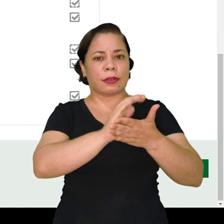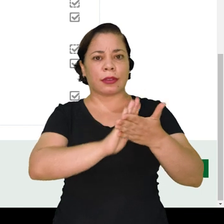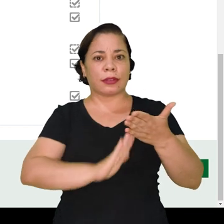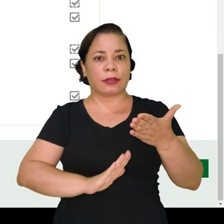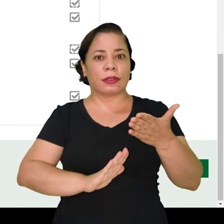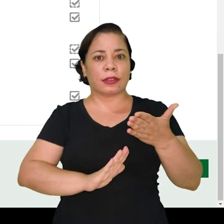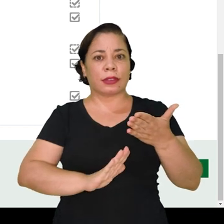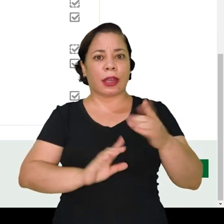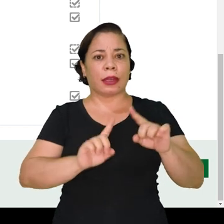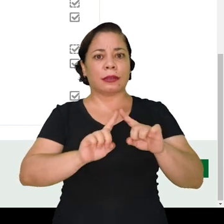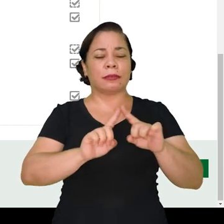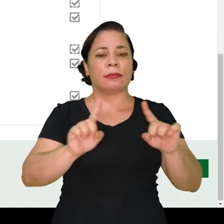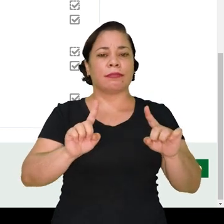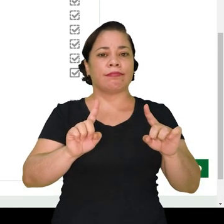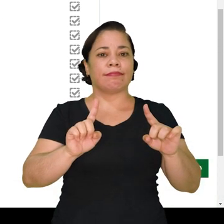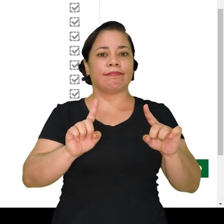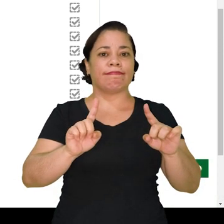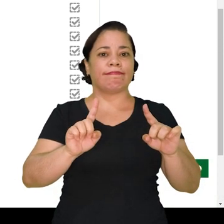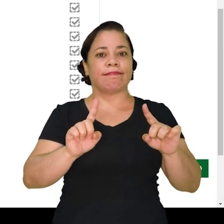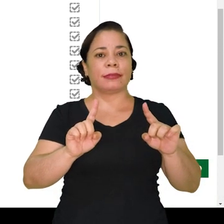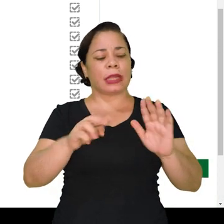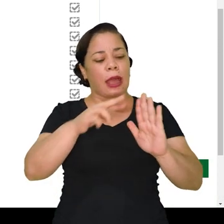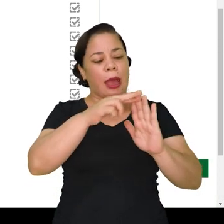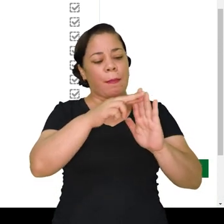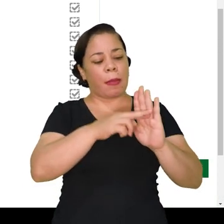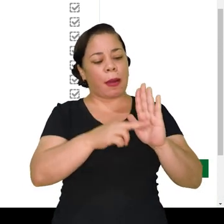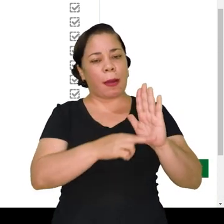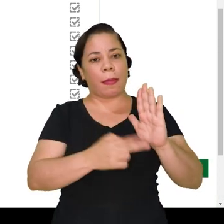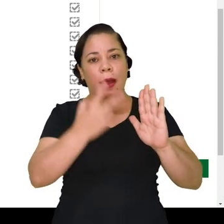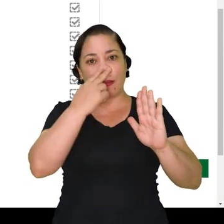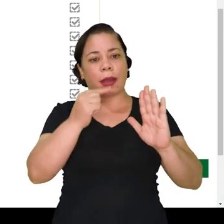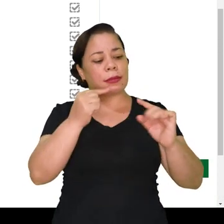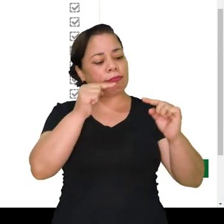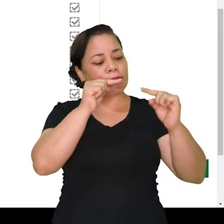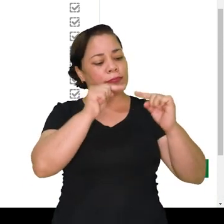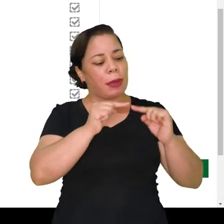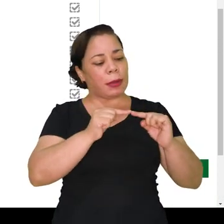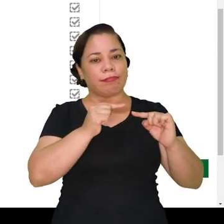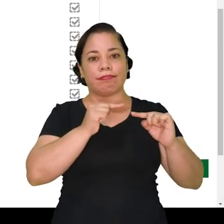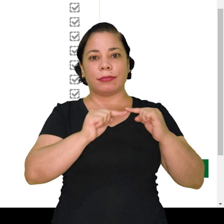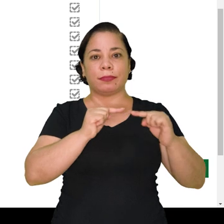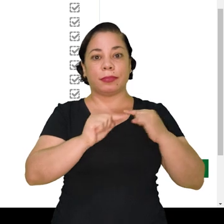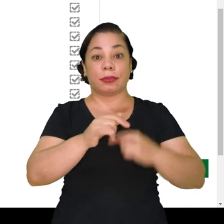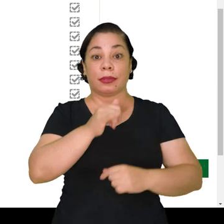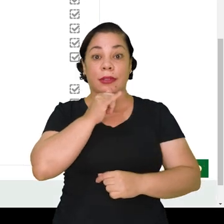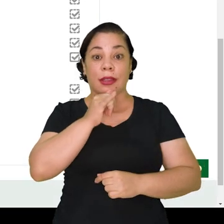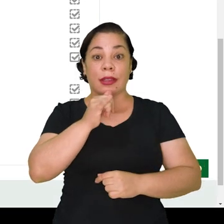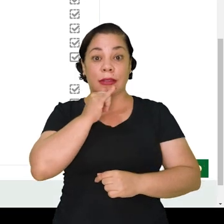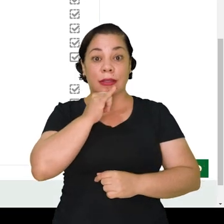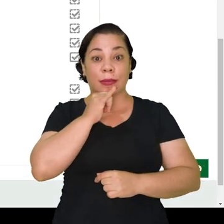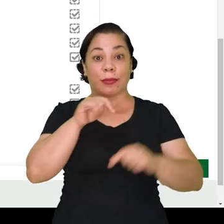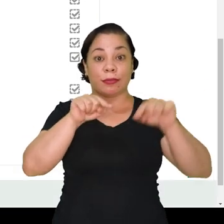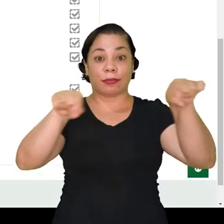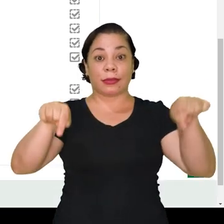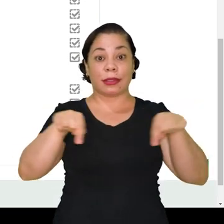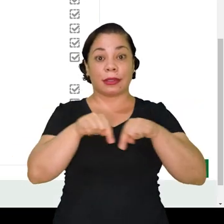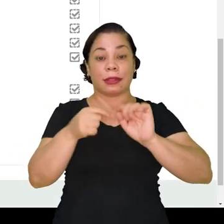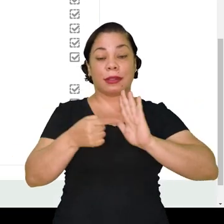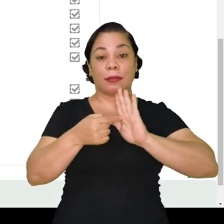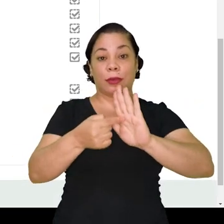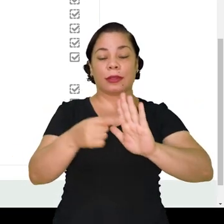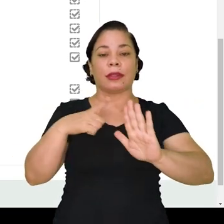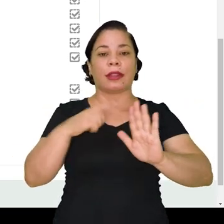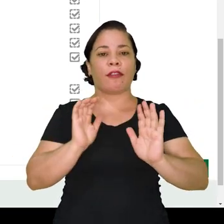inicialmente a atividade, não necessariamente ele atendeu a todas as condições. Por exemplo, aqui nessa